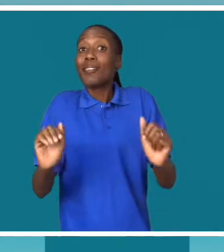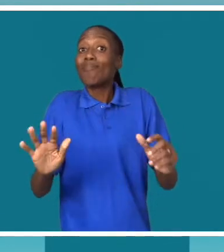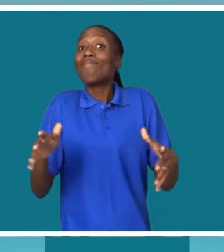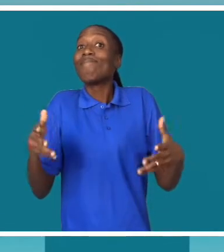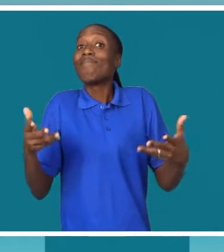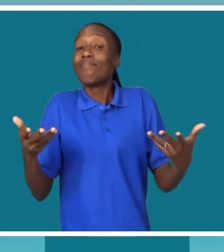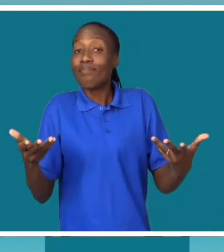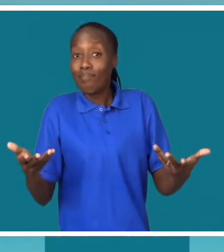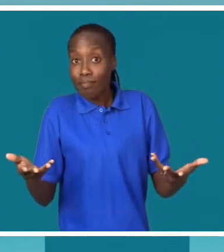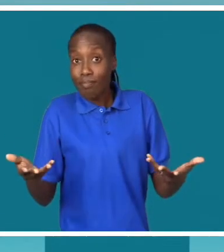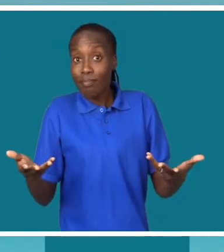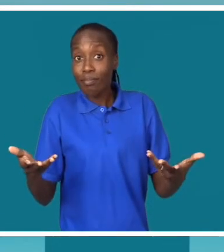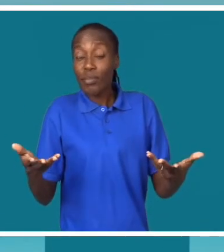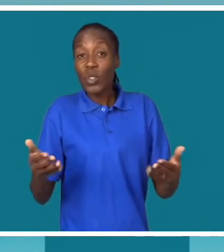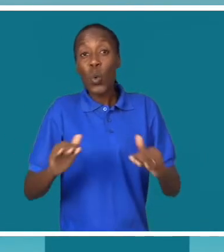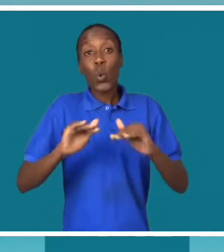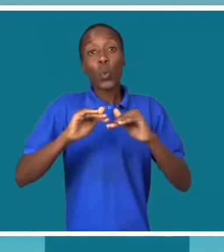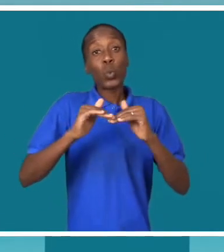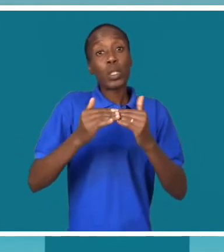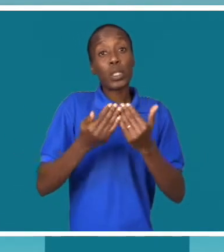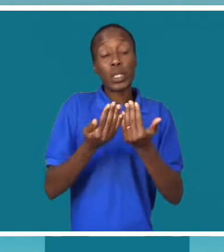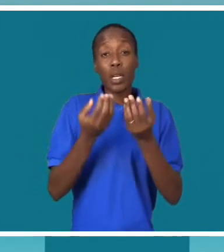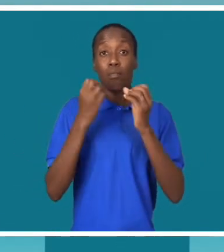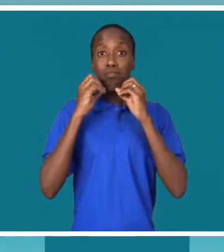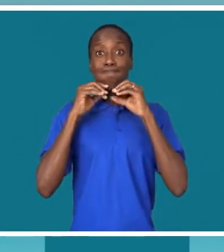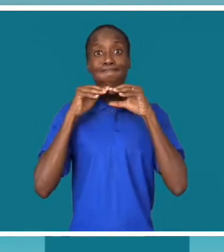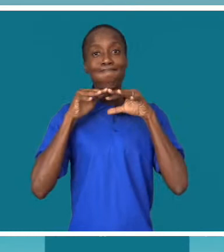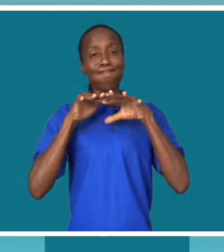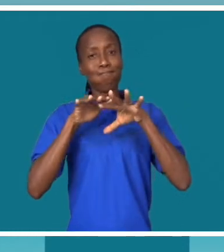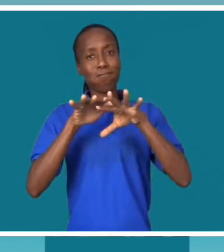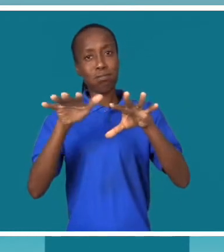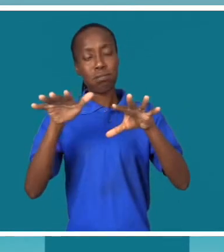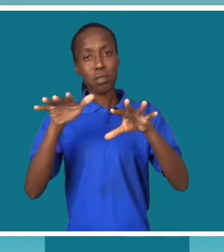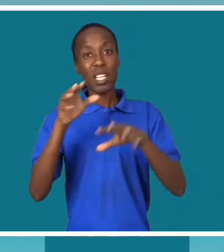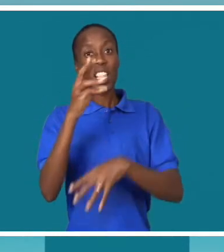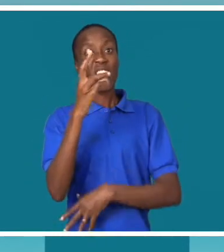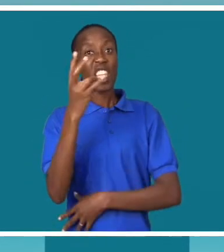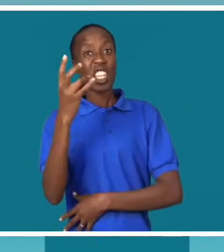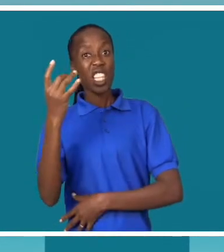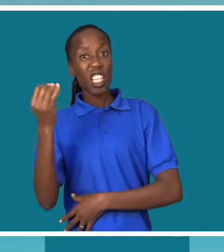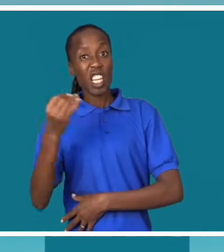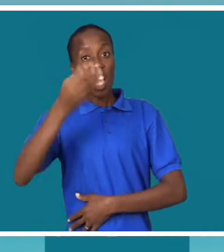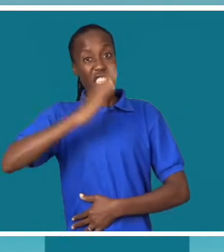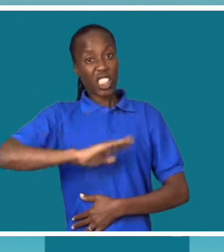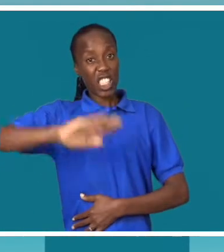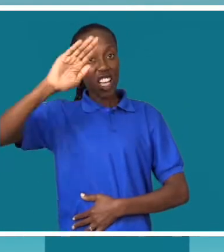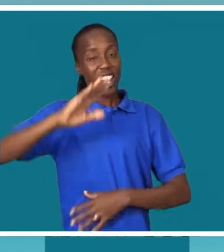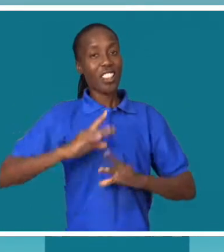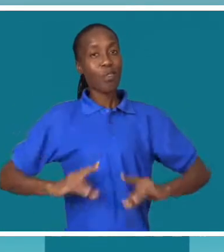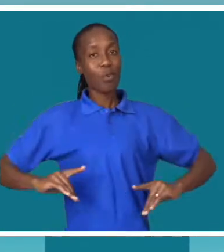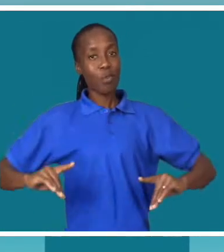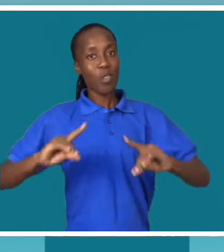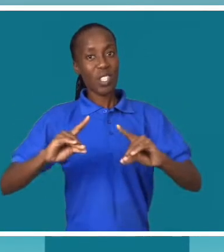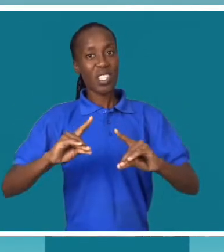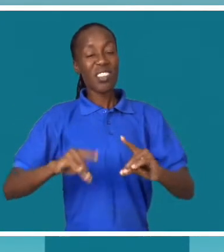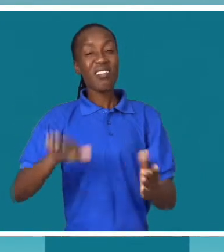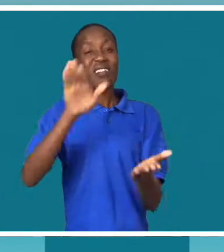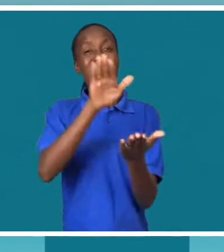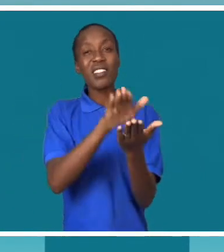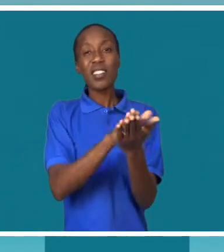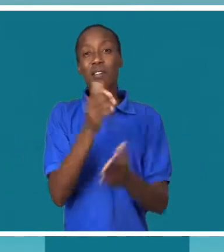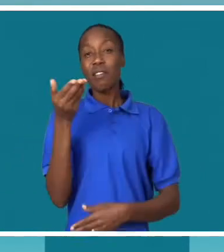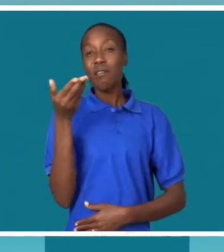mas, infelizmente, o dia do lançamento do recenseamento geral da população,